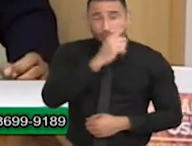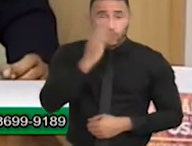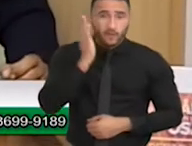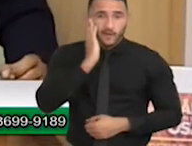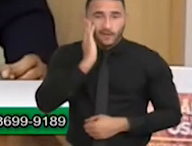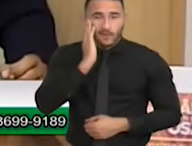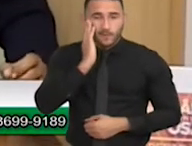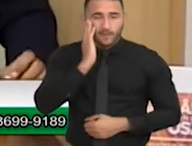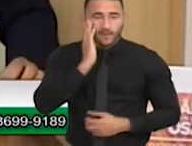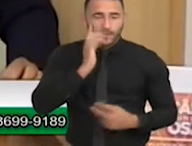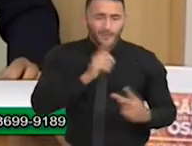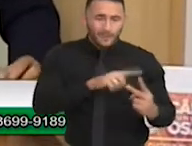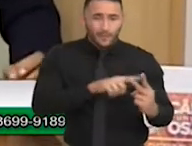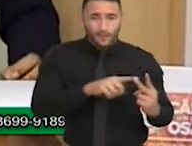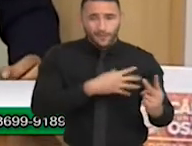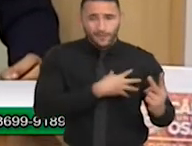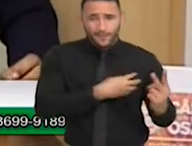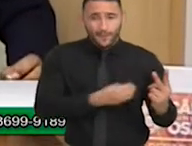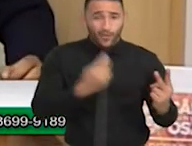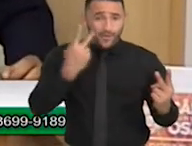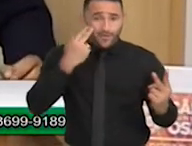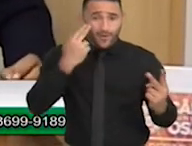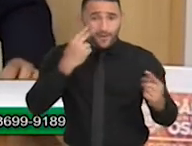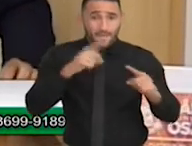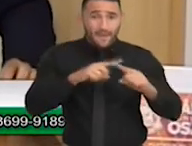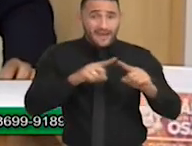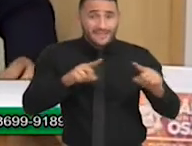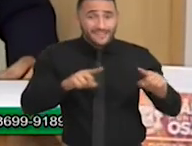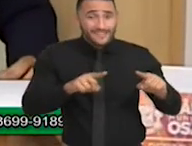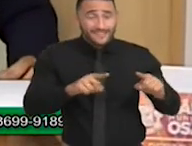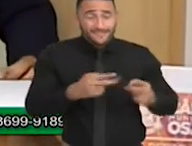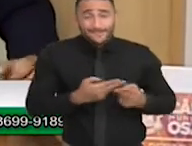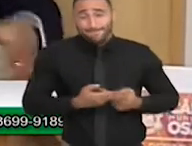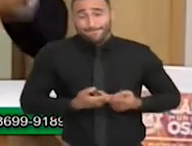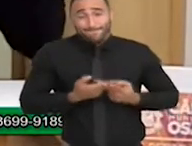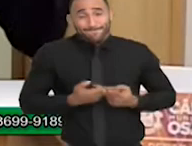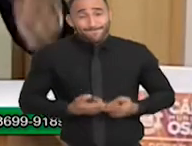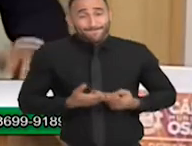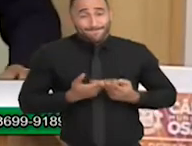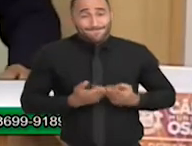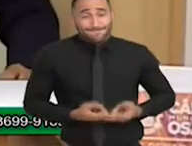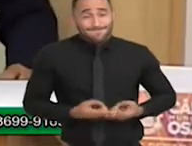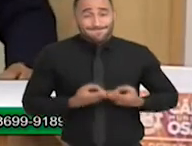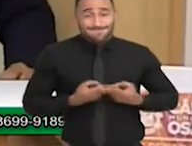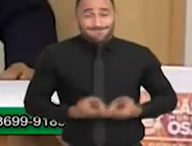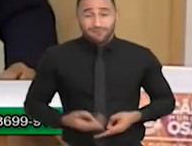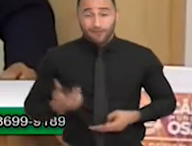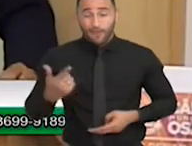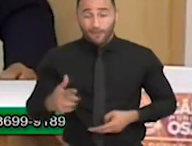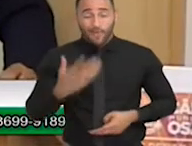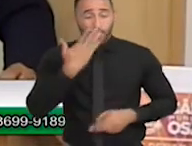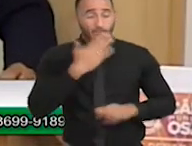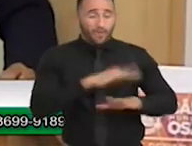e, às vezes, eu não tenho paciência, não sei, porque eu sou muito agitado também,